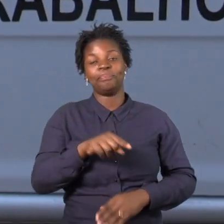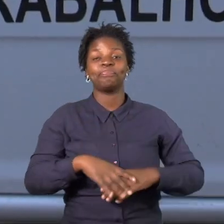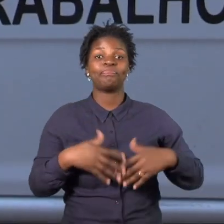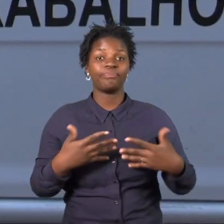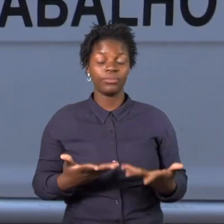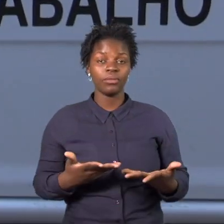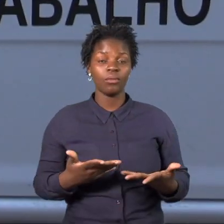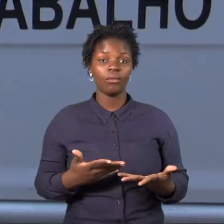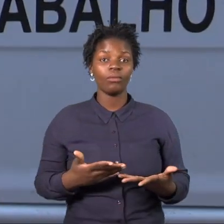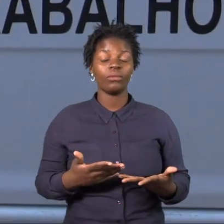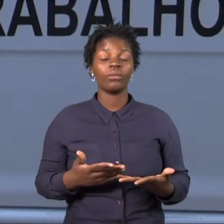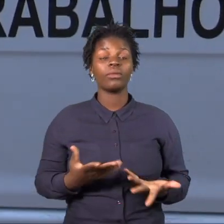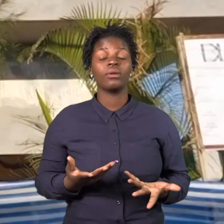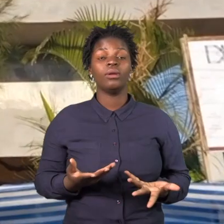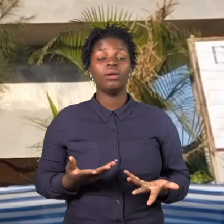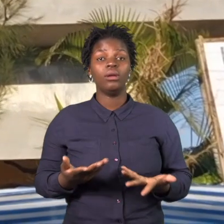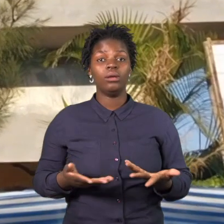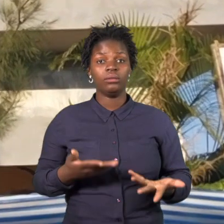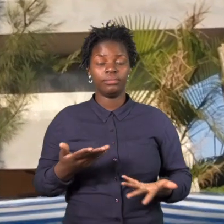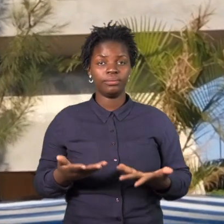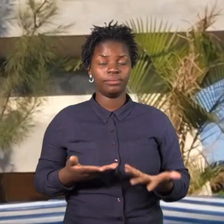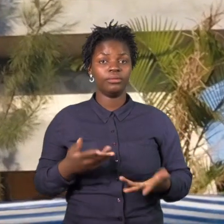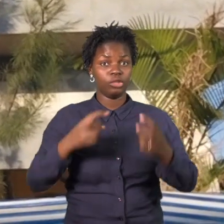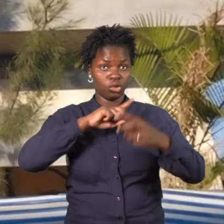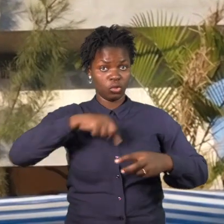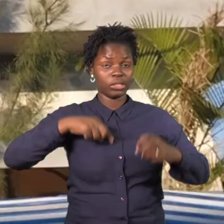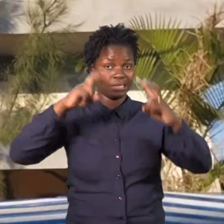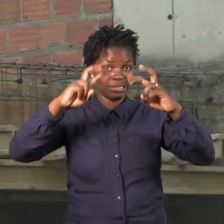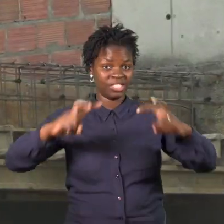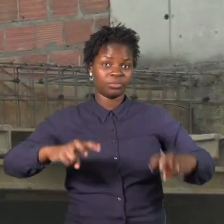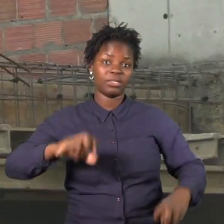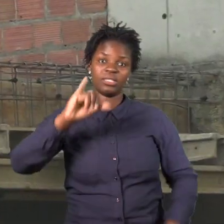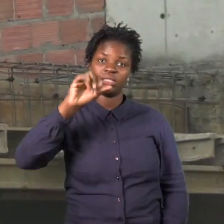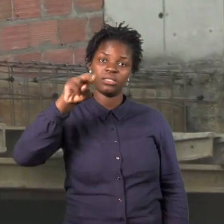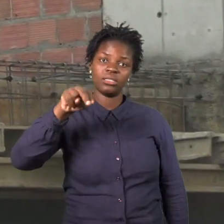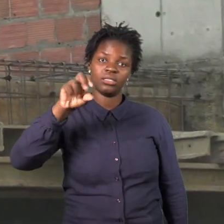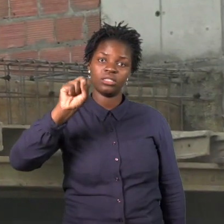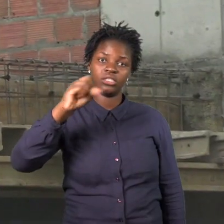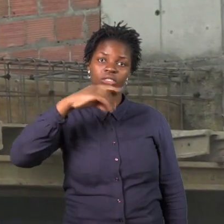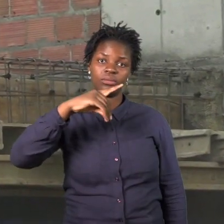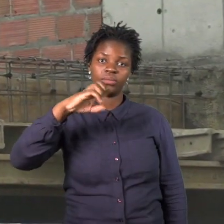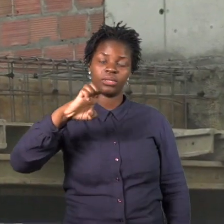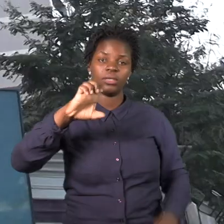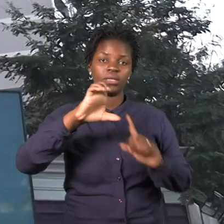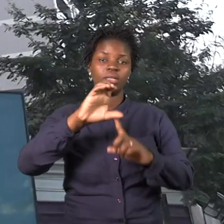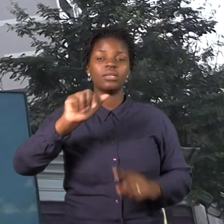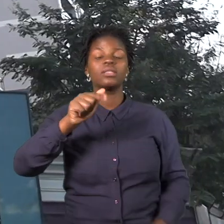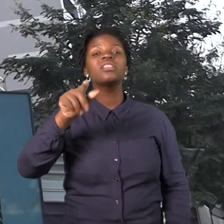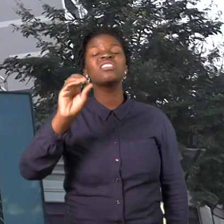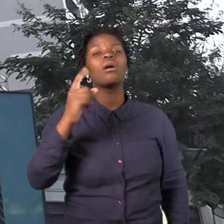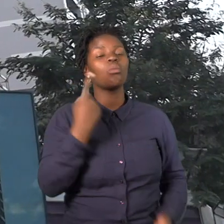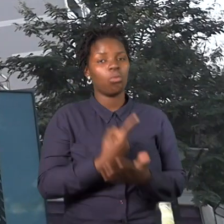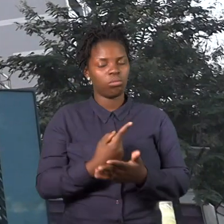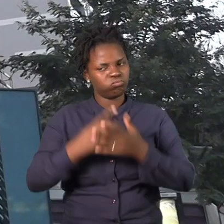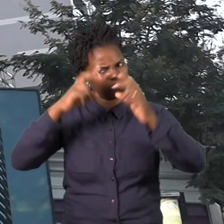Trabalho verificar se os trabalhadores exercem suas funções com todos os equipamentos de proteção individual, a nossa equipa de reportagem